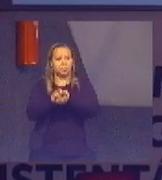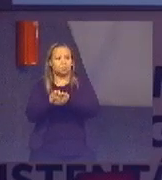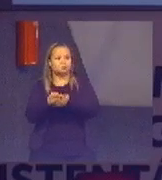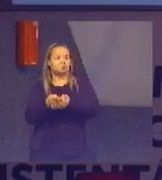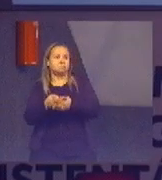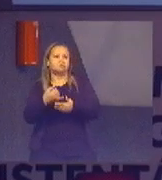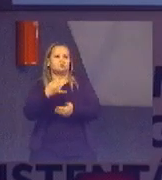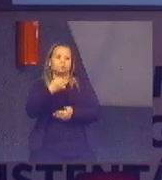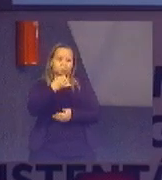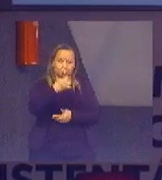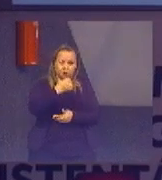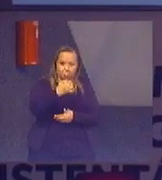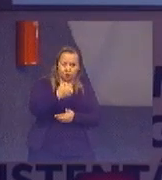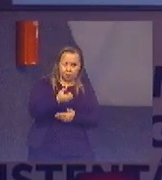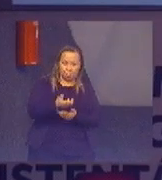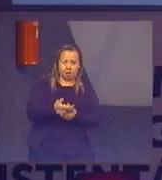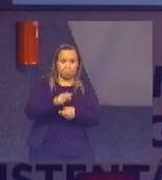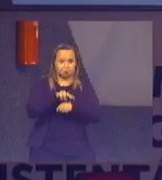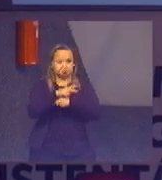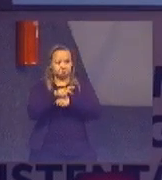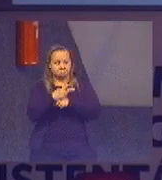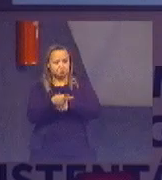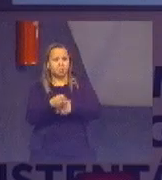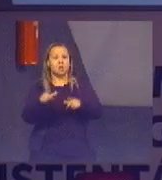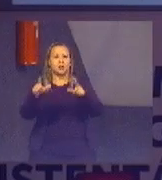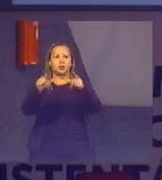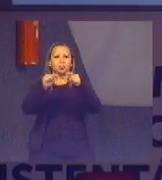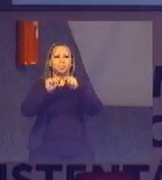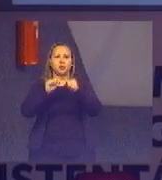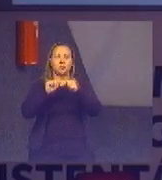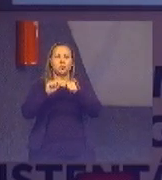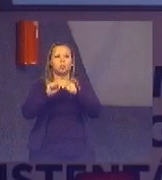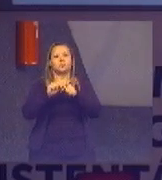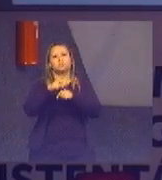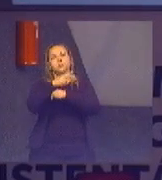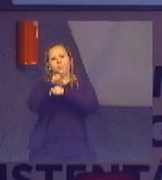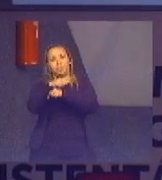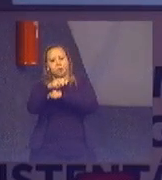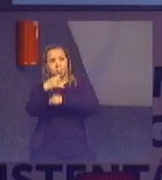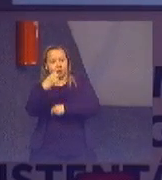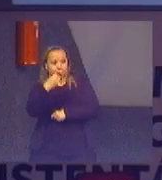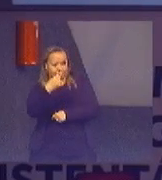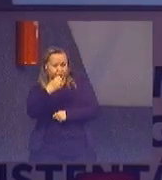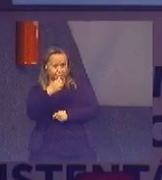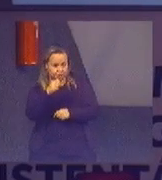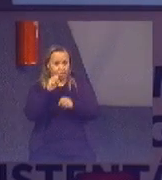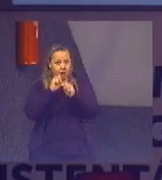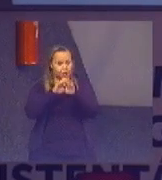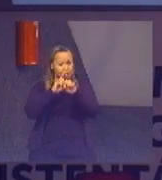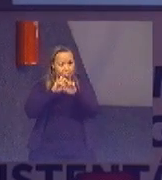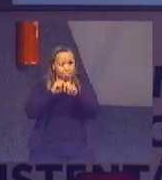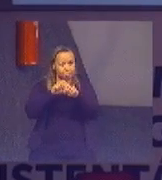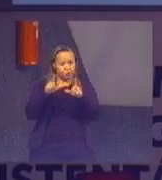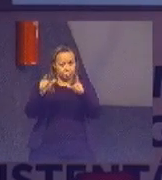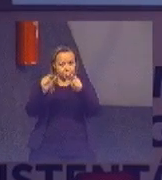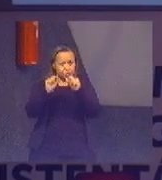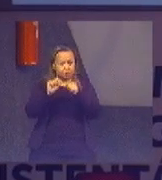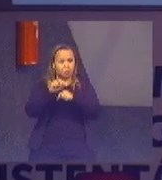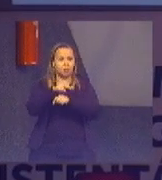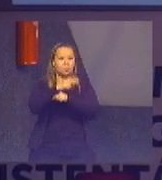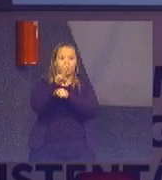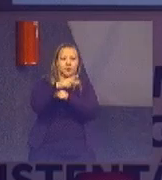A gente teve uma redução do gasto com vigilância armada e uma elevação do gasto com a vigilância